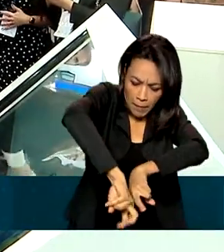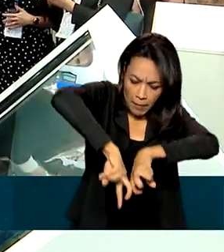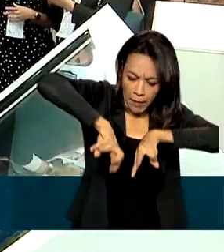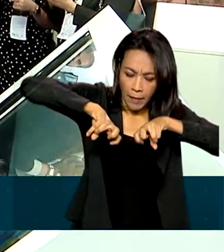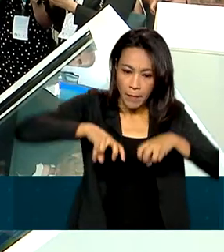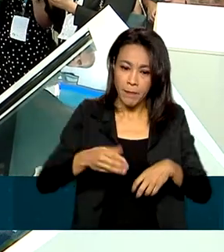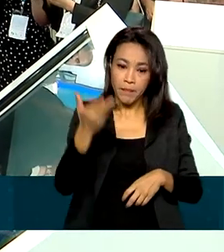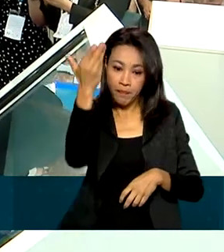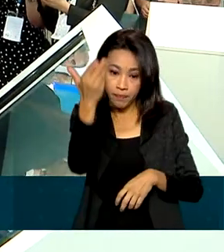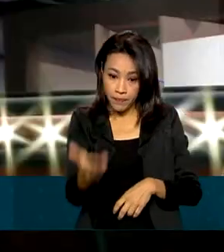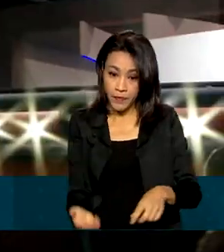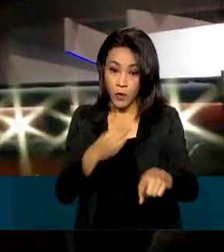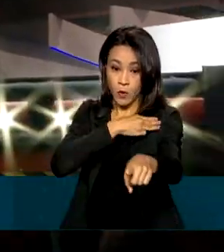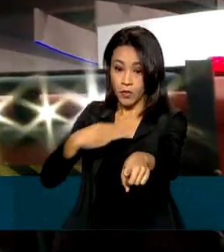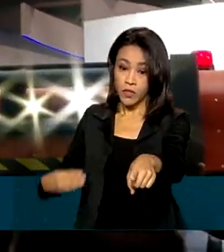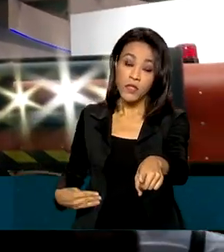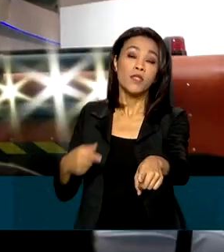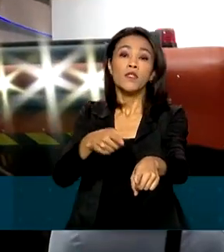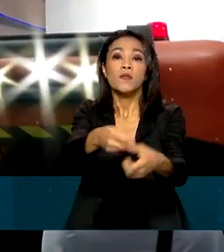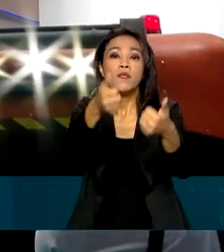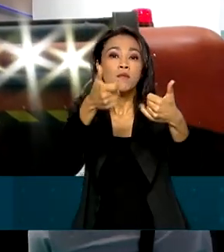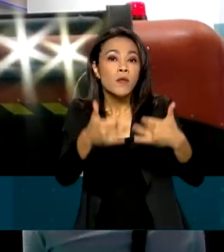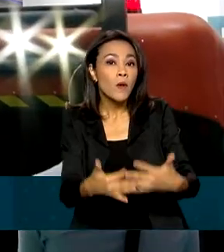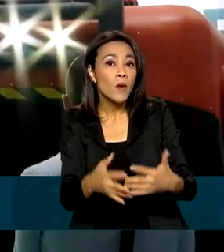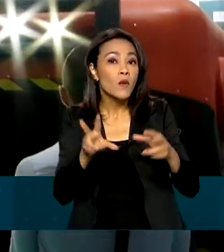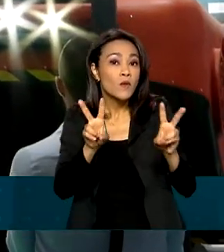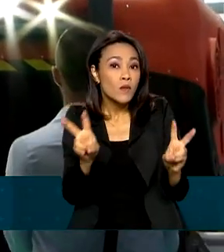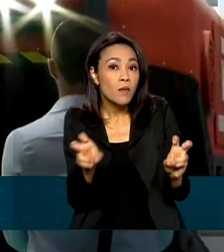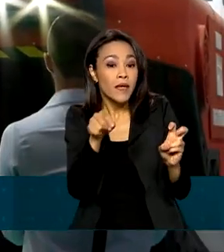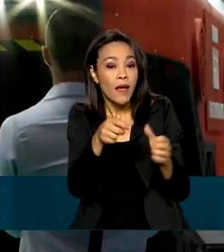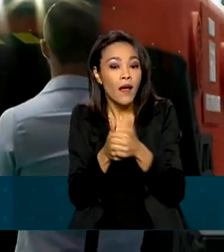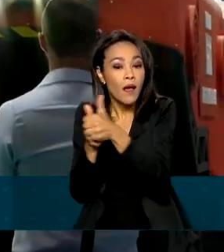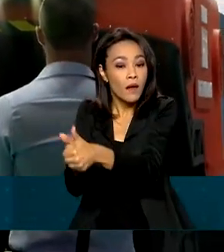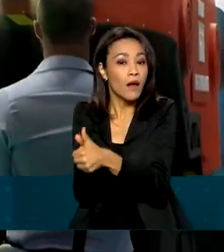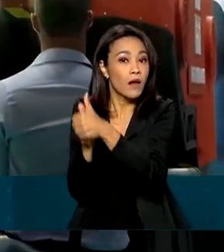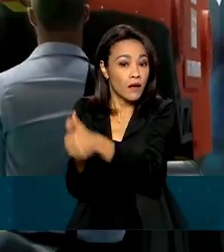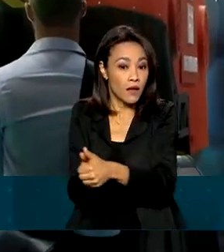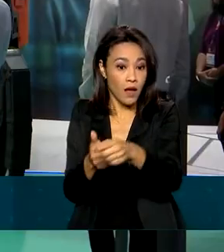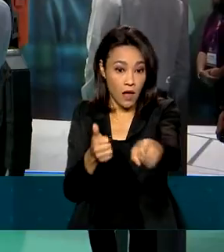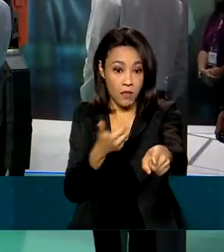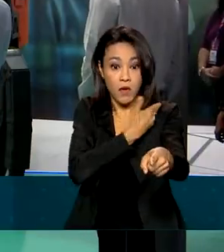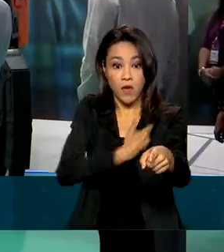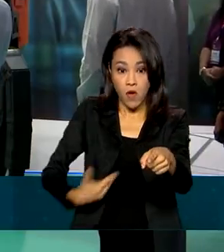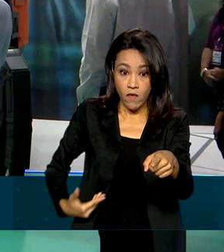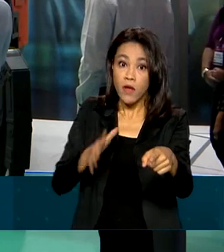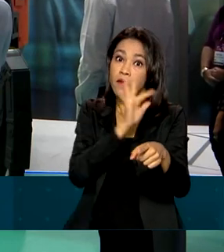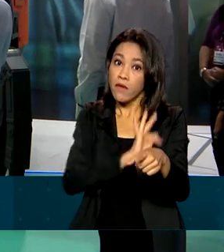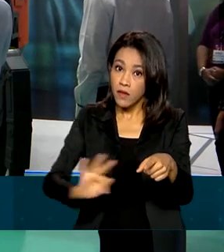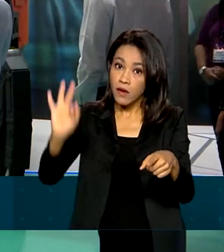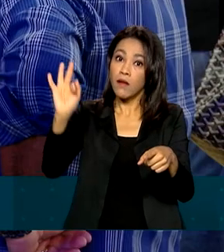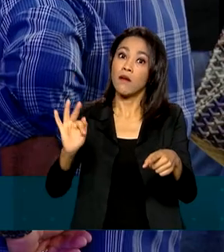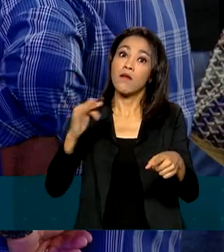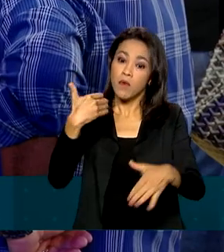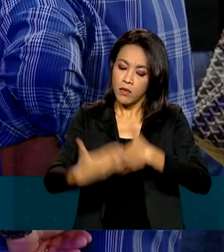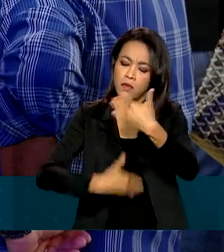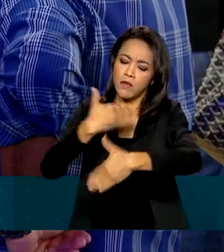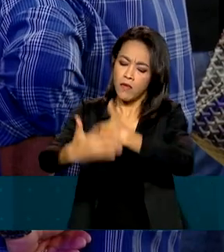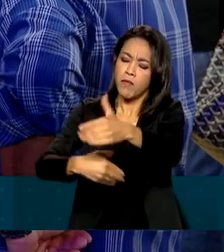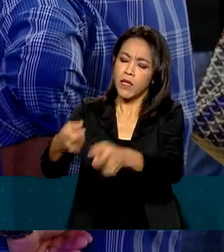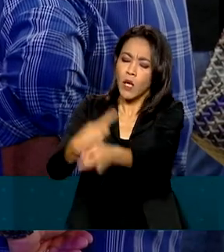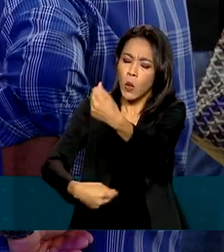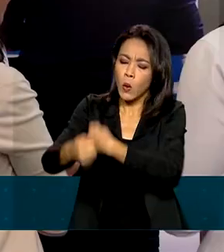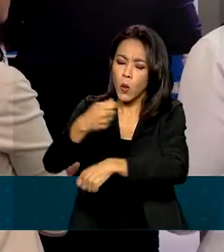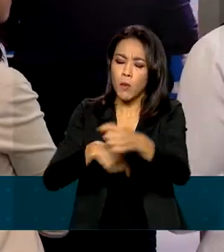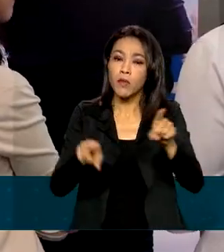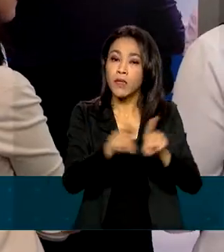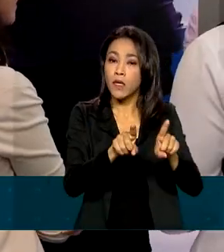Ambiente, Joaquim Leite, o trabalho de exploração é acompanhado pelo governo federal para garantir o desenvolvimento econômico e